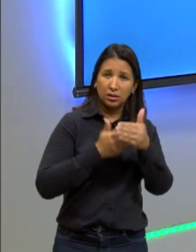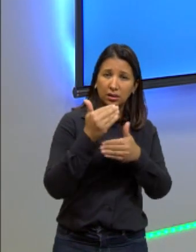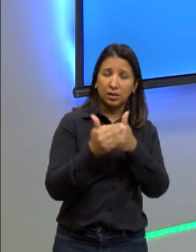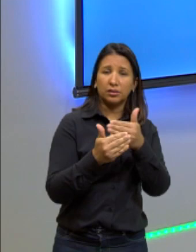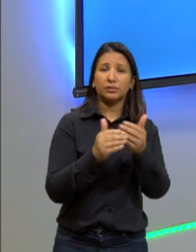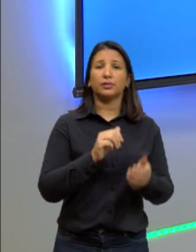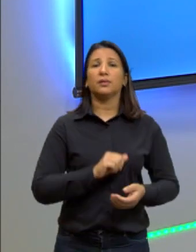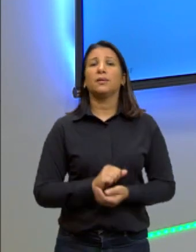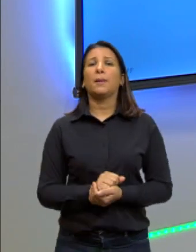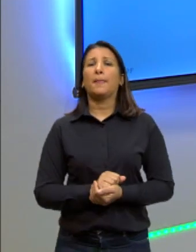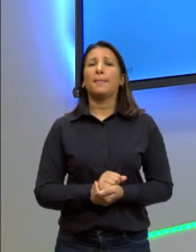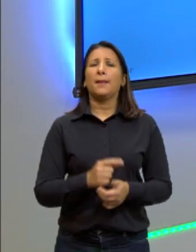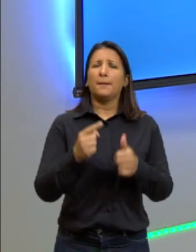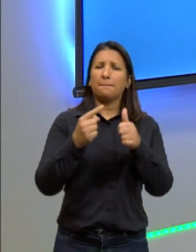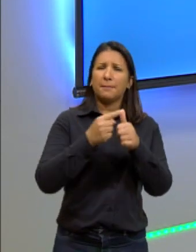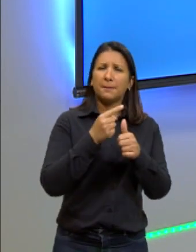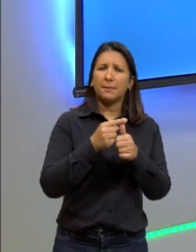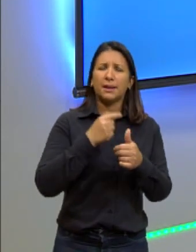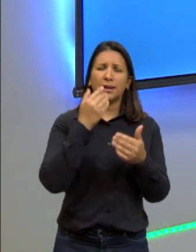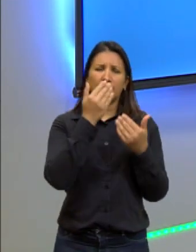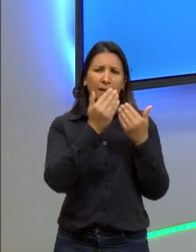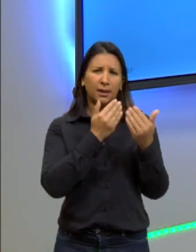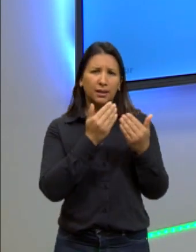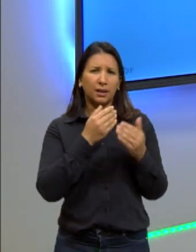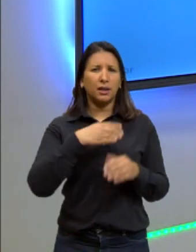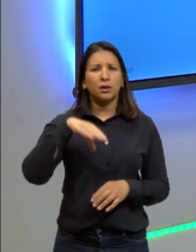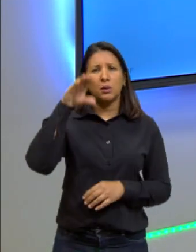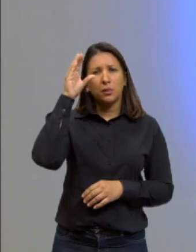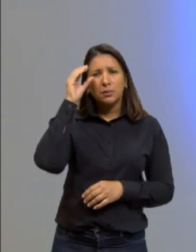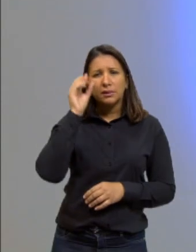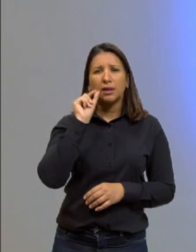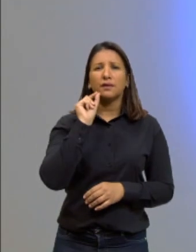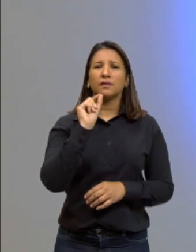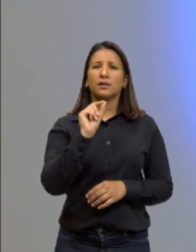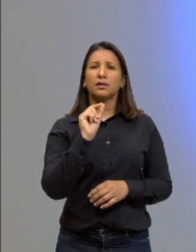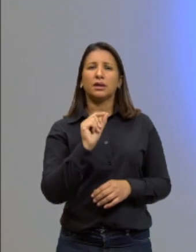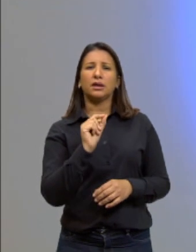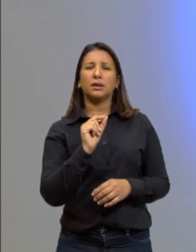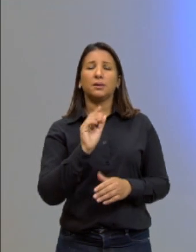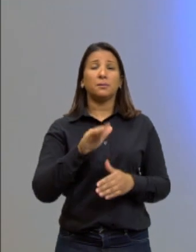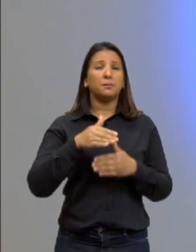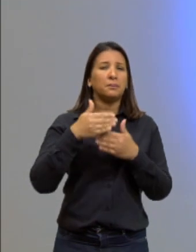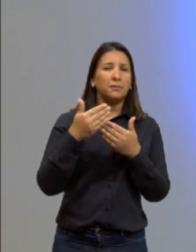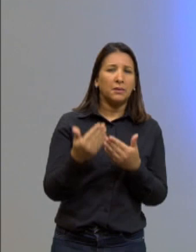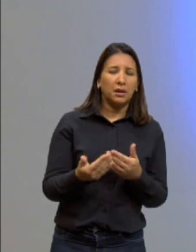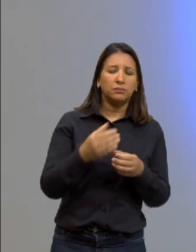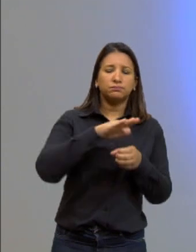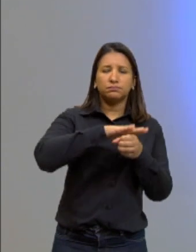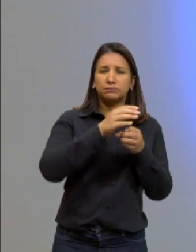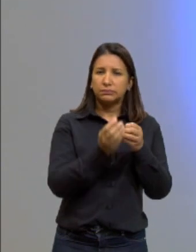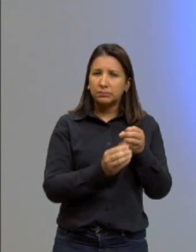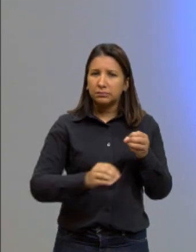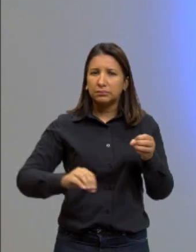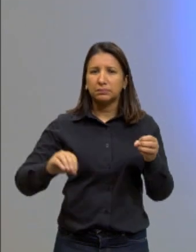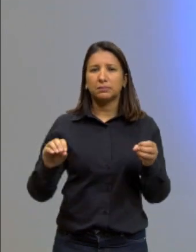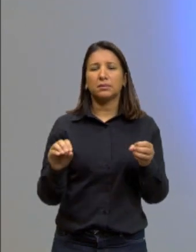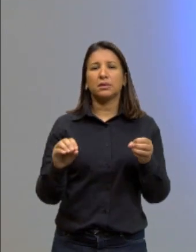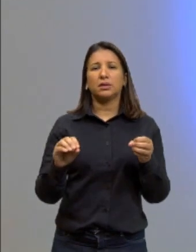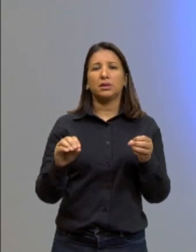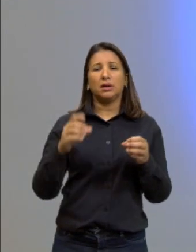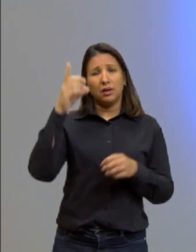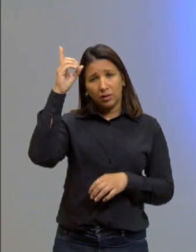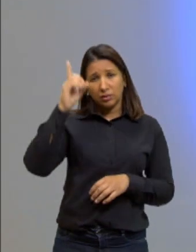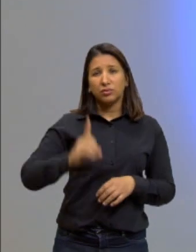Em primeira análise, observa-se que embora o saneamento seja um